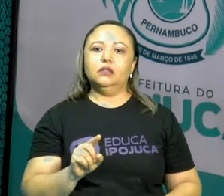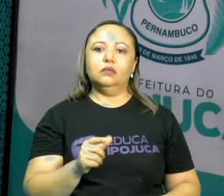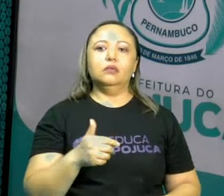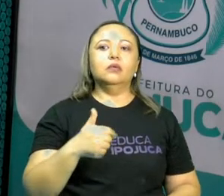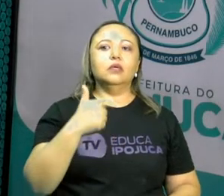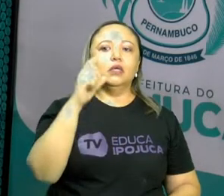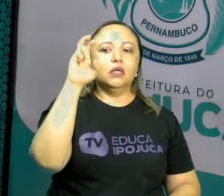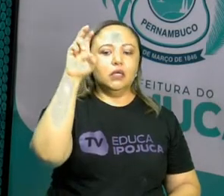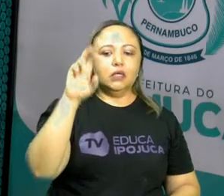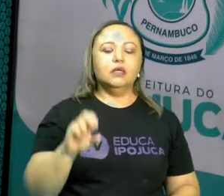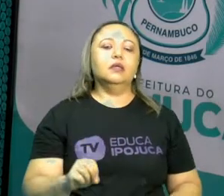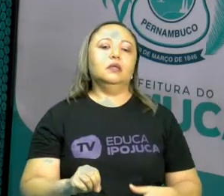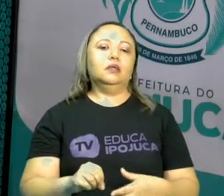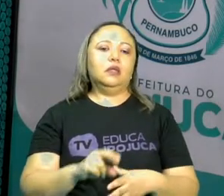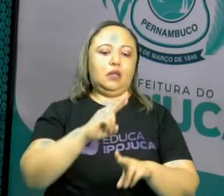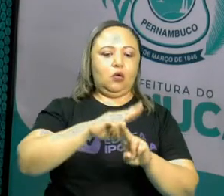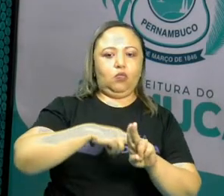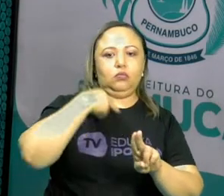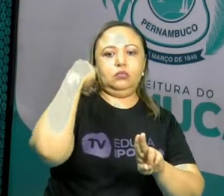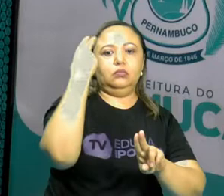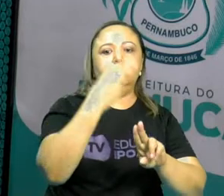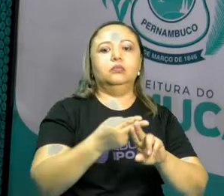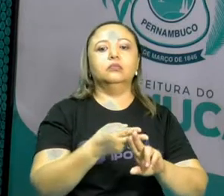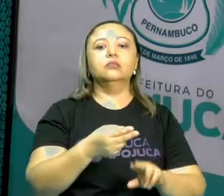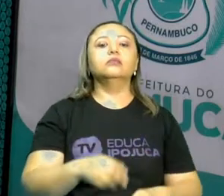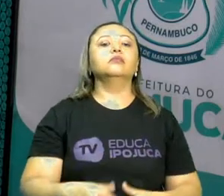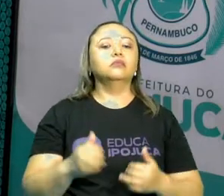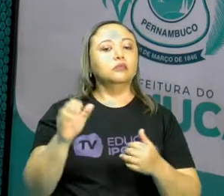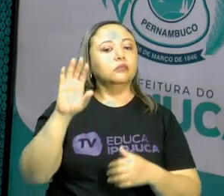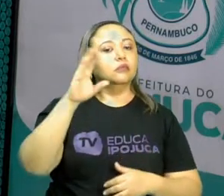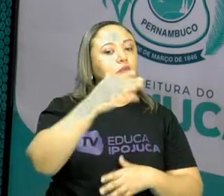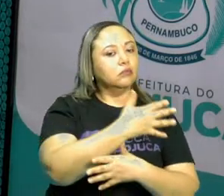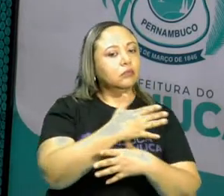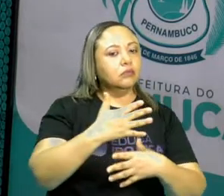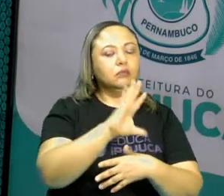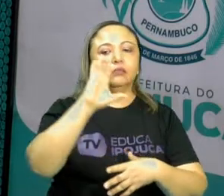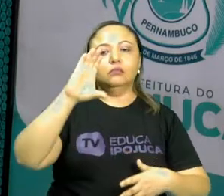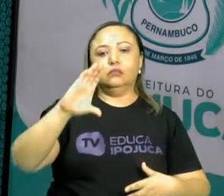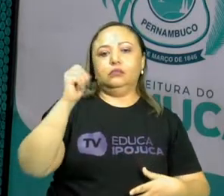ônibus que atende Camela. Pois é.